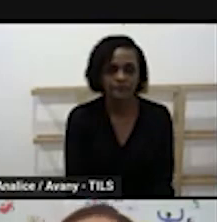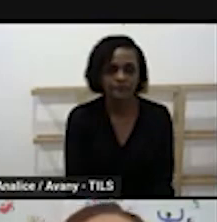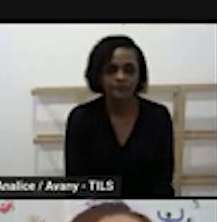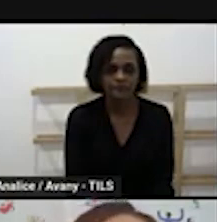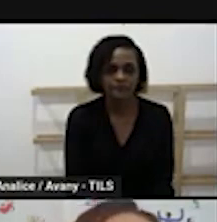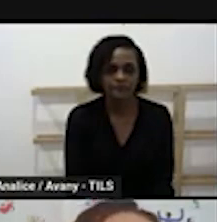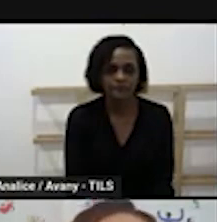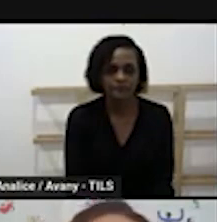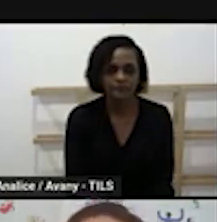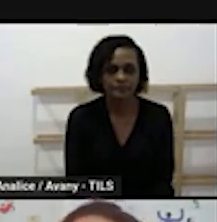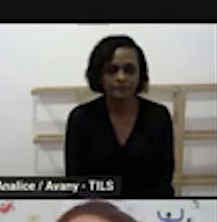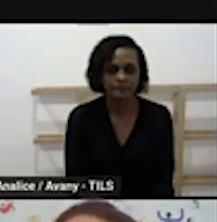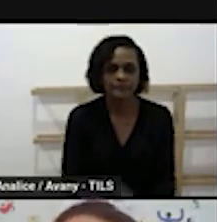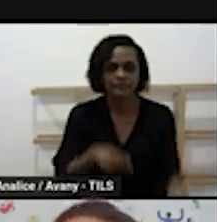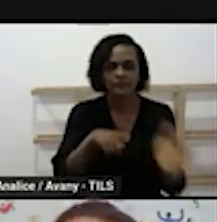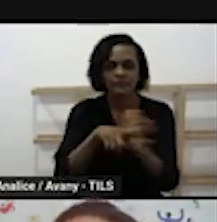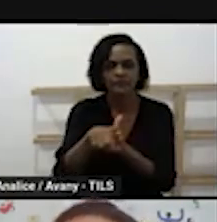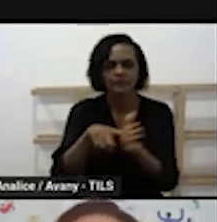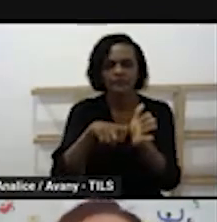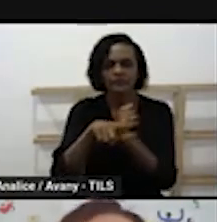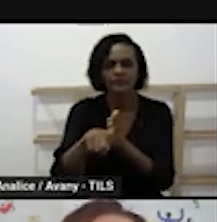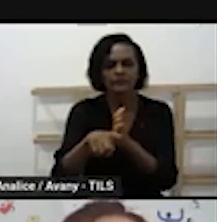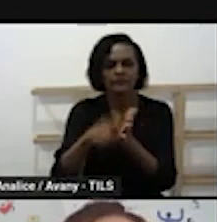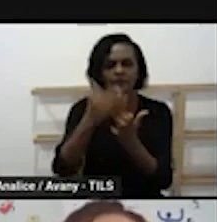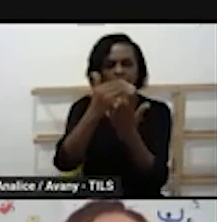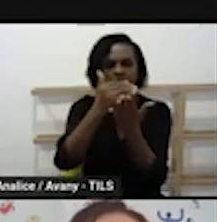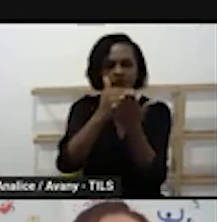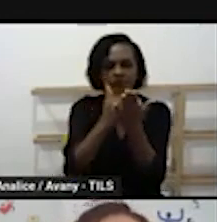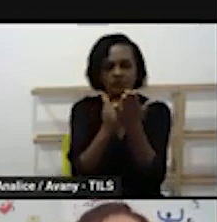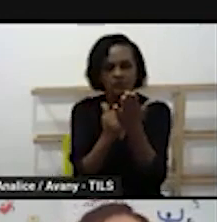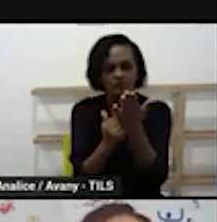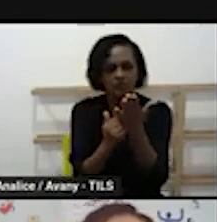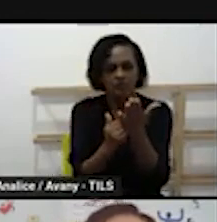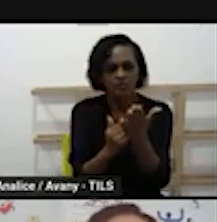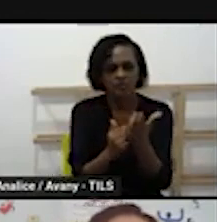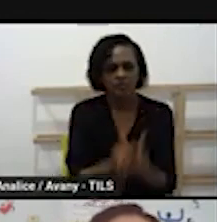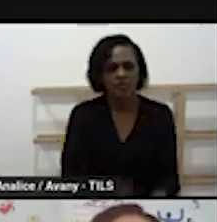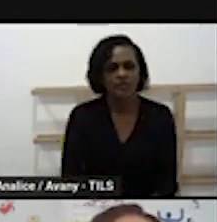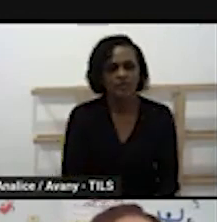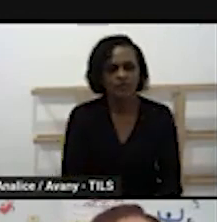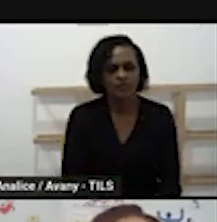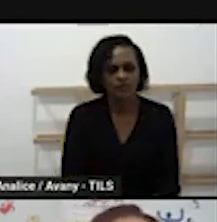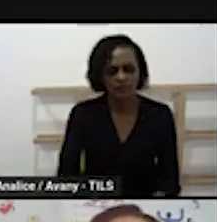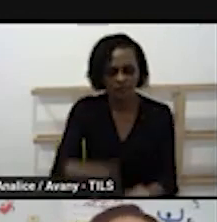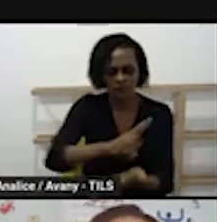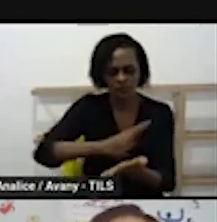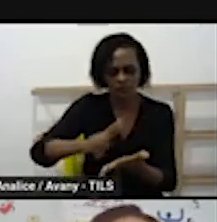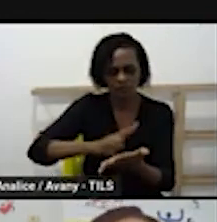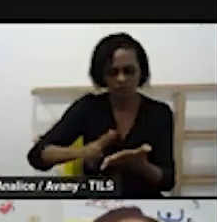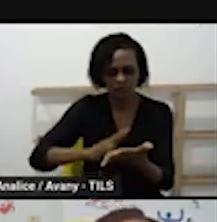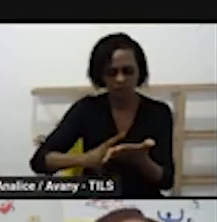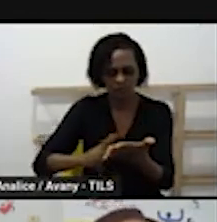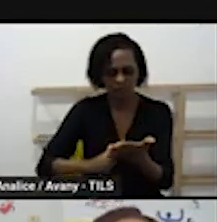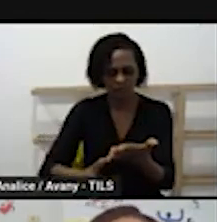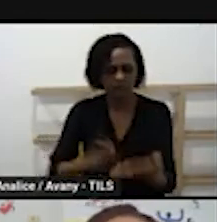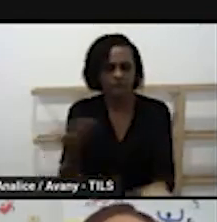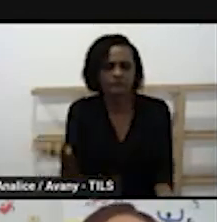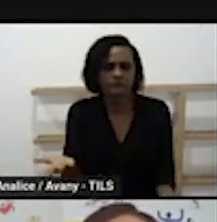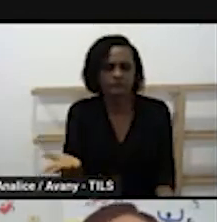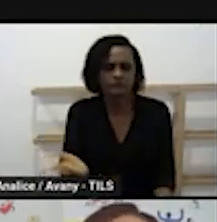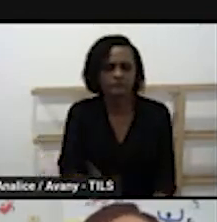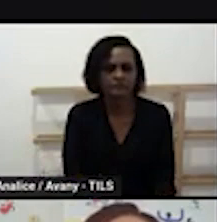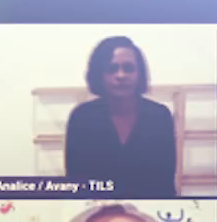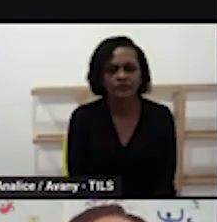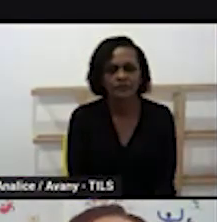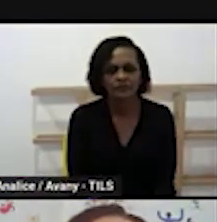Simone está perguntando a lista de presença está na escola sim a lista de presença vocês vão assinar na escola tá bom pessoal a lista vai